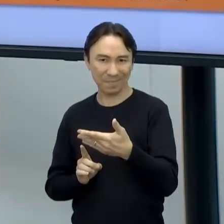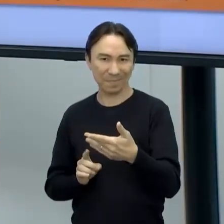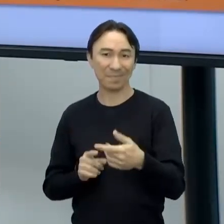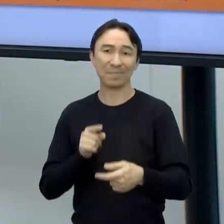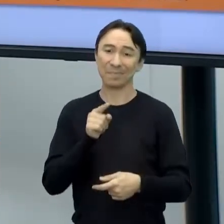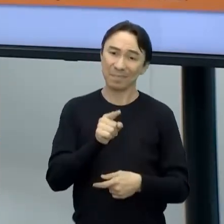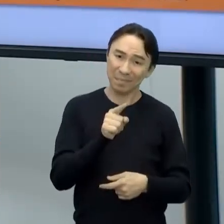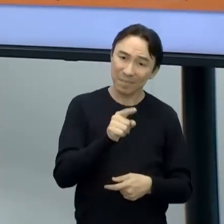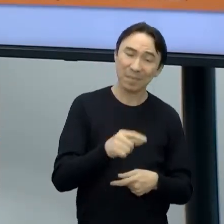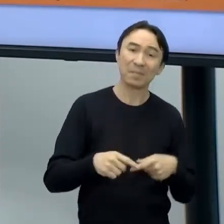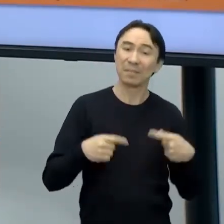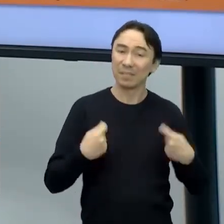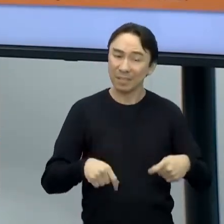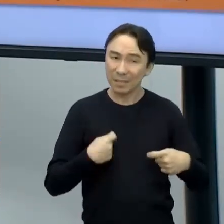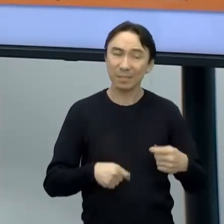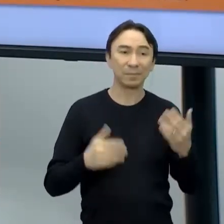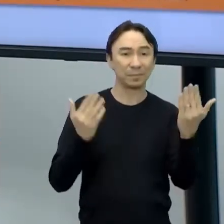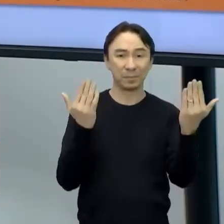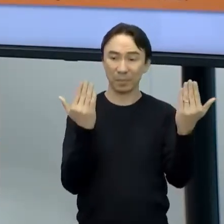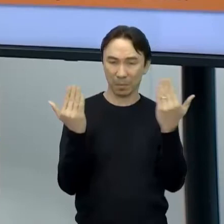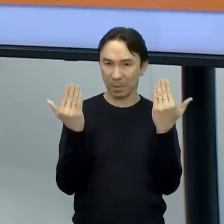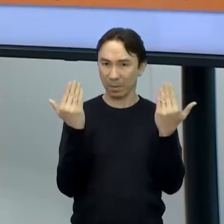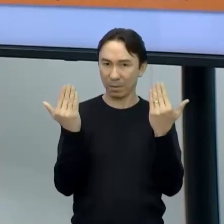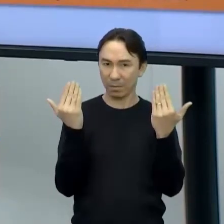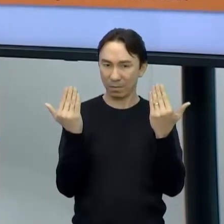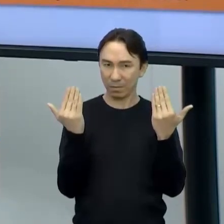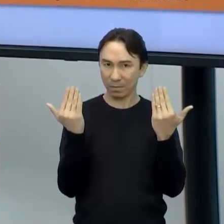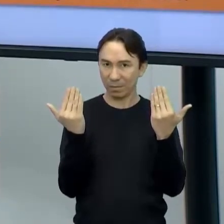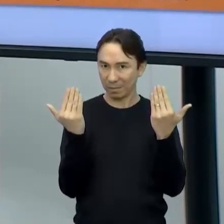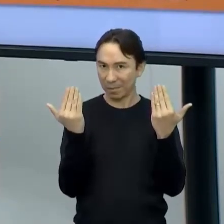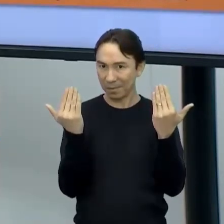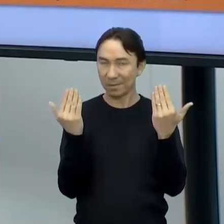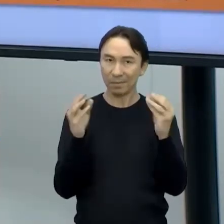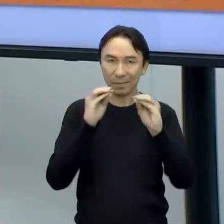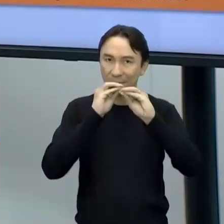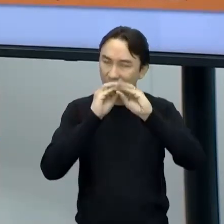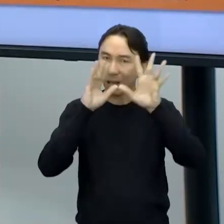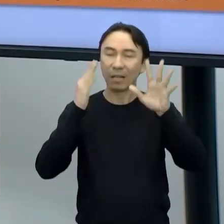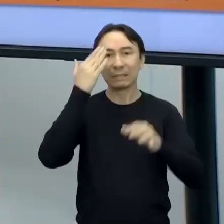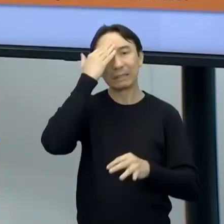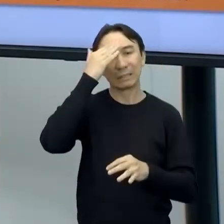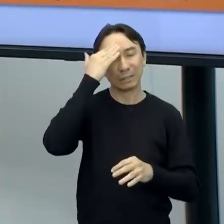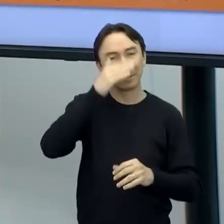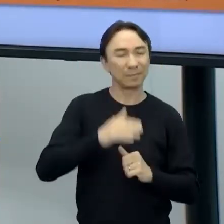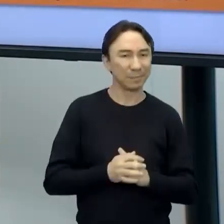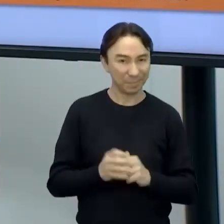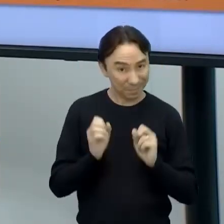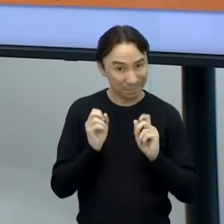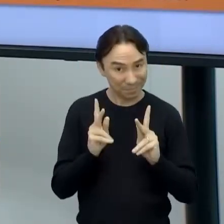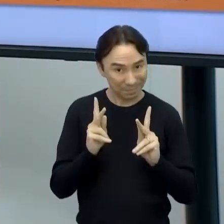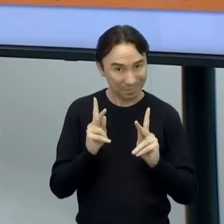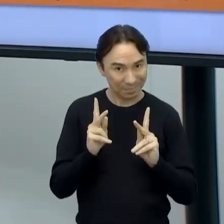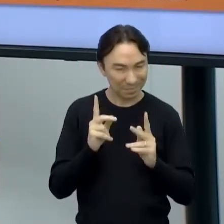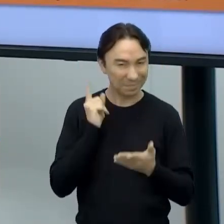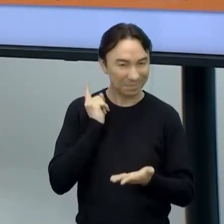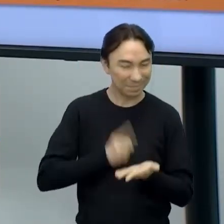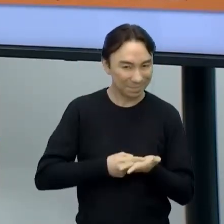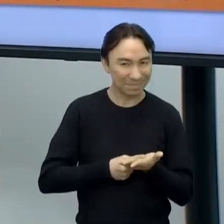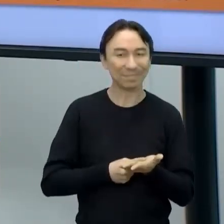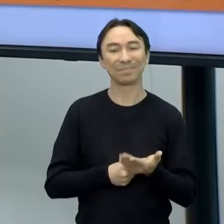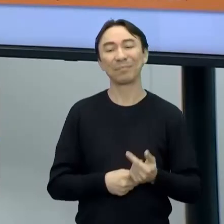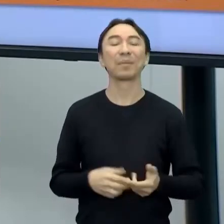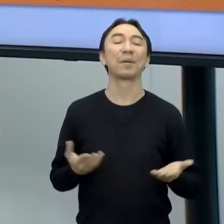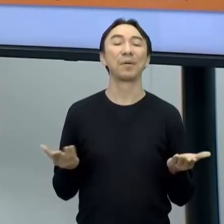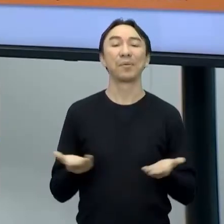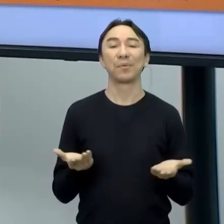vocês também têm que ter essa comparação muito clara na cabecinha de vocês. Combinado? Então, agora sim, chegou a hora